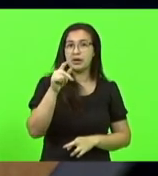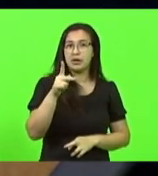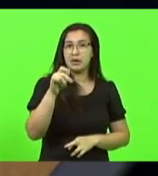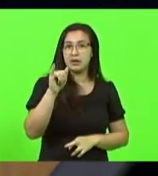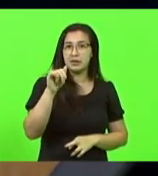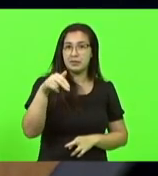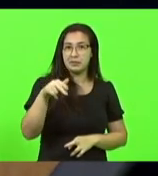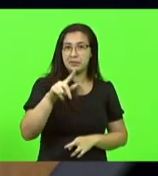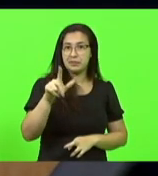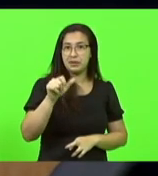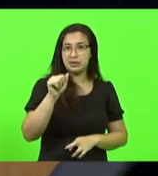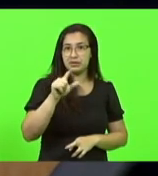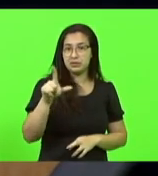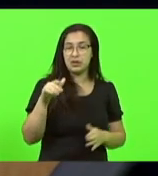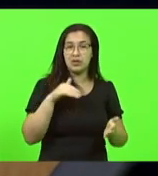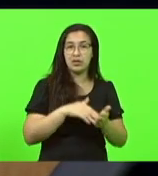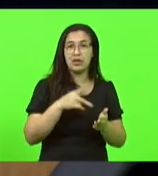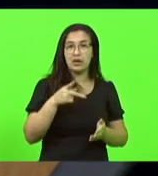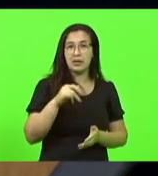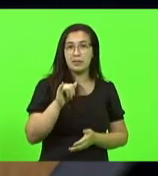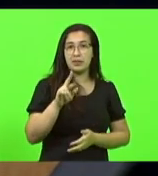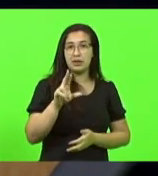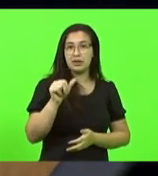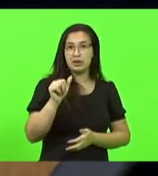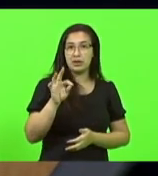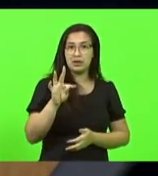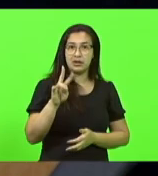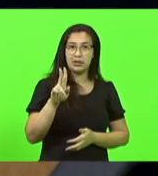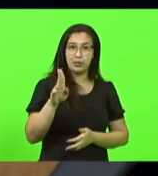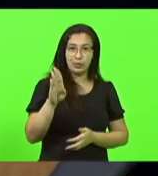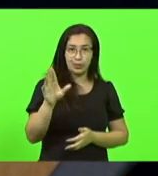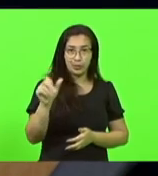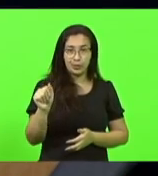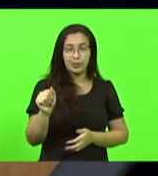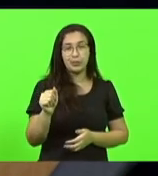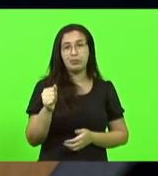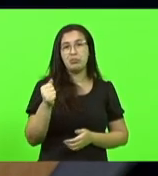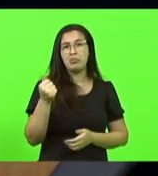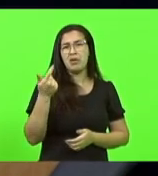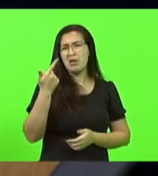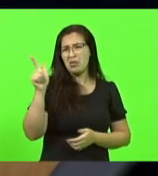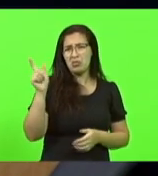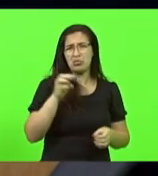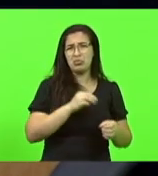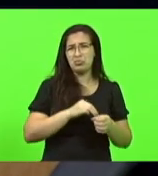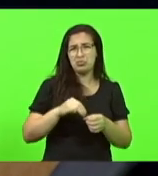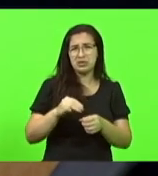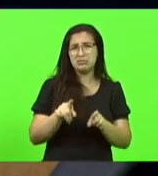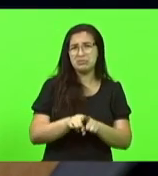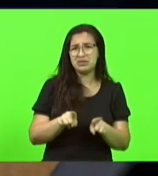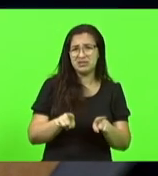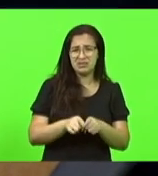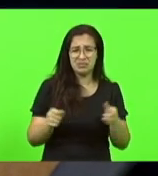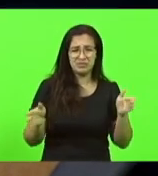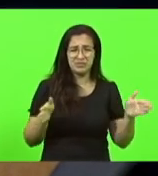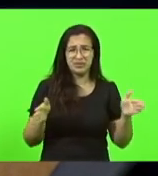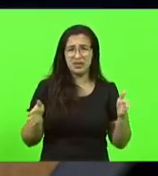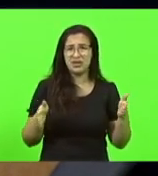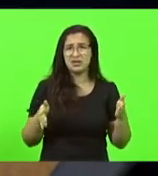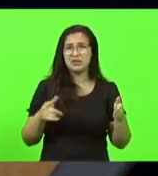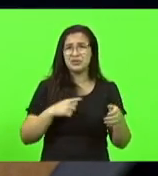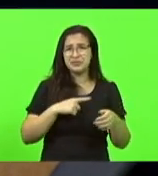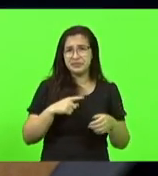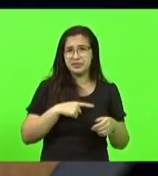posso citar de Jaborá, Catanduvas, onde teve agora uma operação remendo, uma